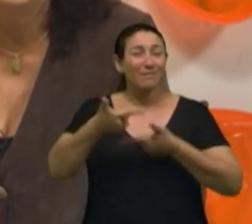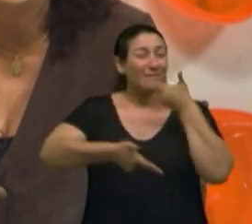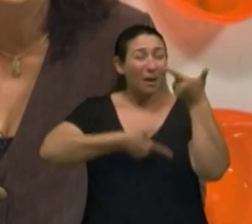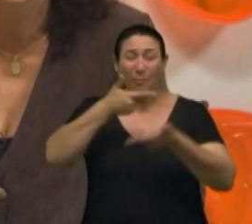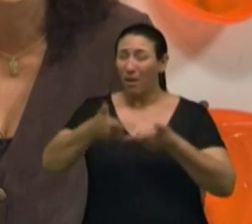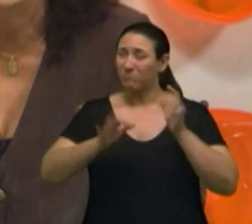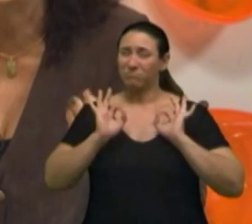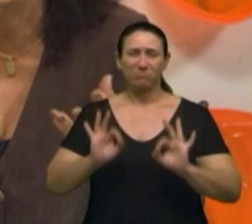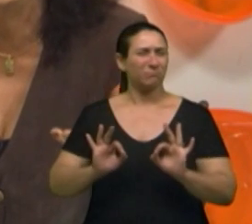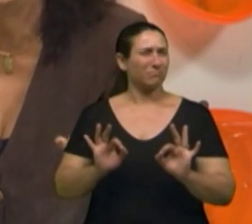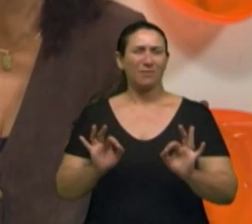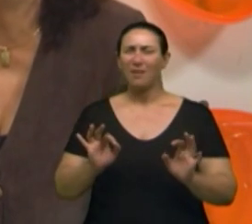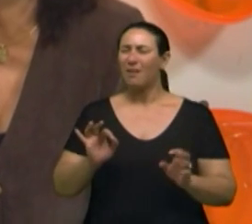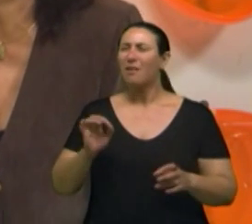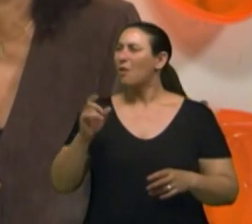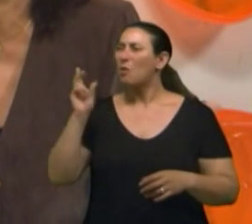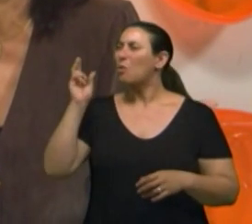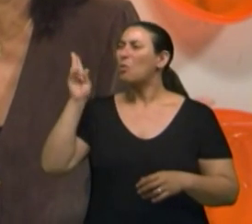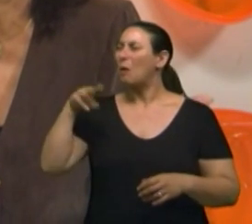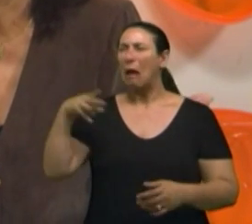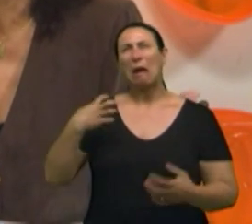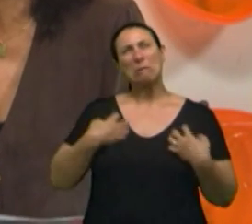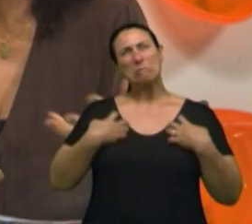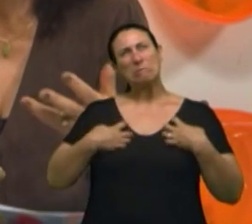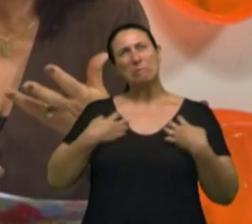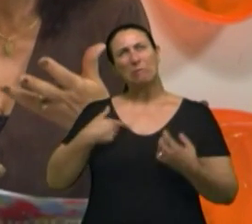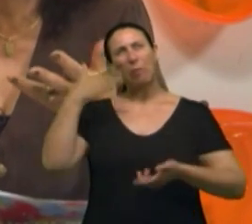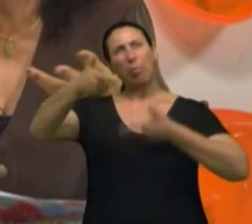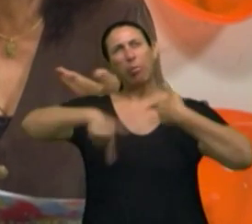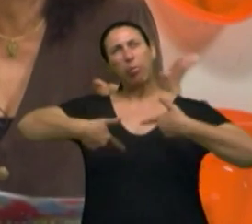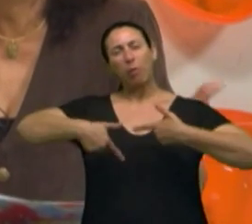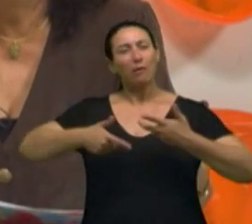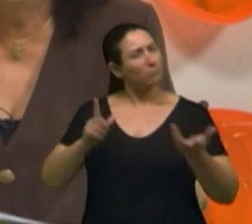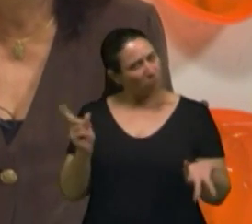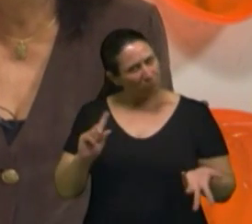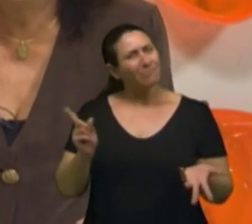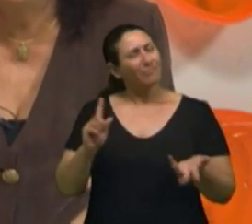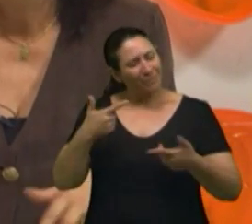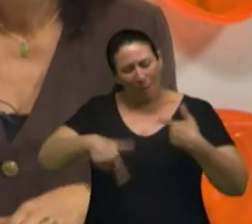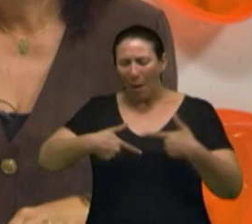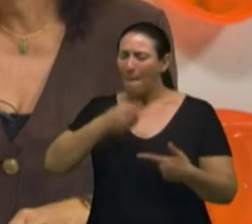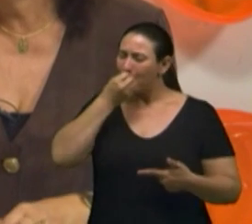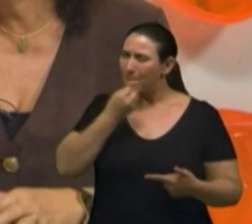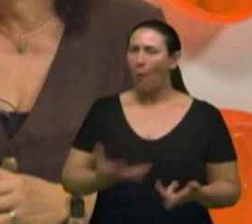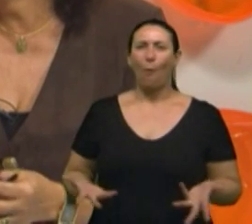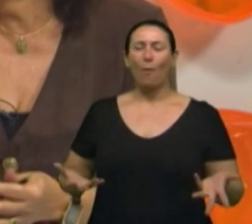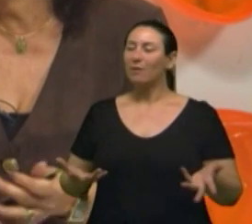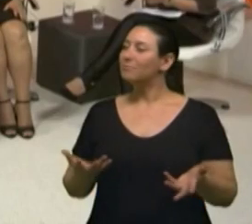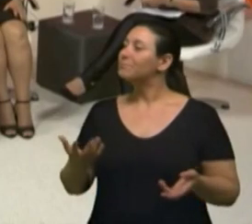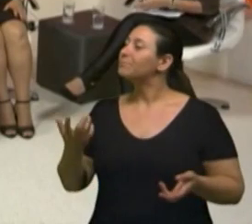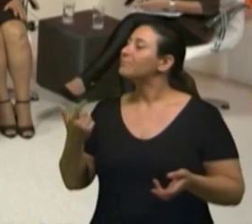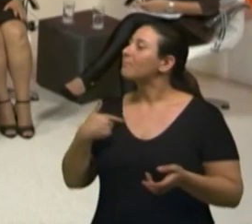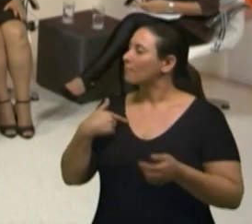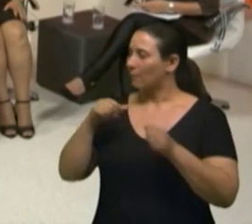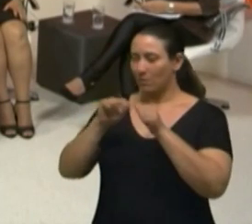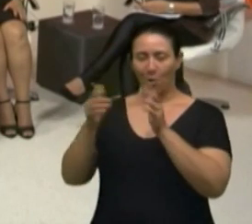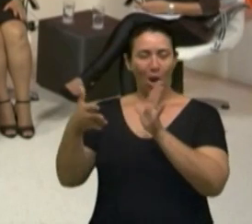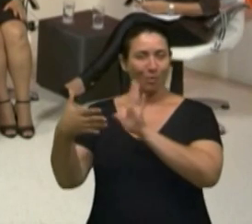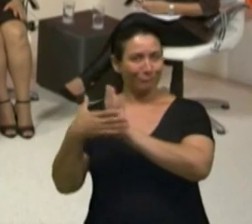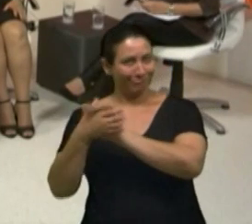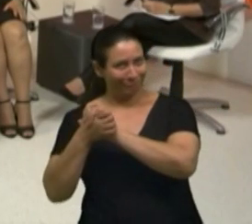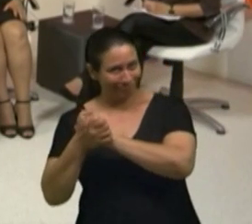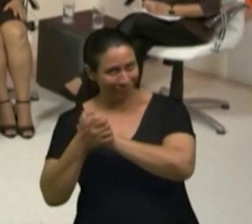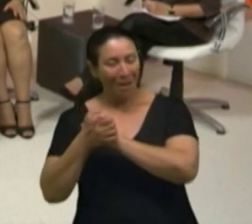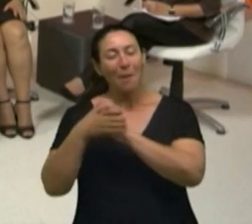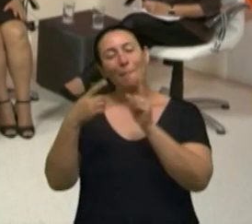privilégio. Nunca xinguem para ir trabalhar. Trabalhar é um privilégio, né? Agora, Gurias, eu vou fazer uma corrente aqui de mãos